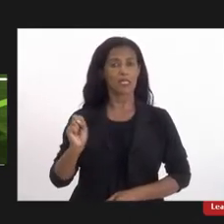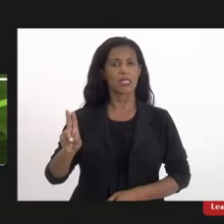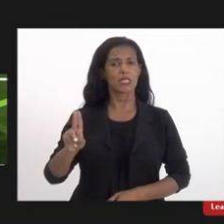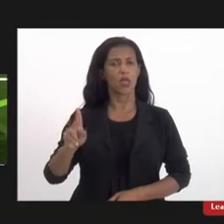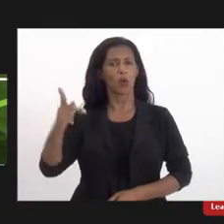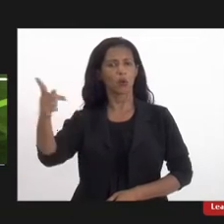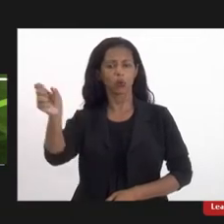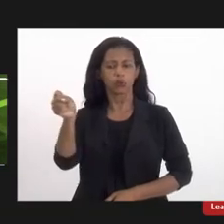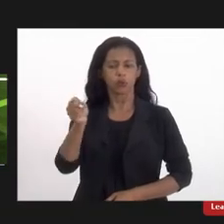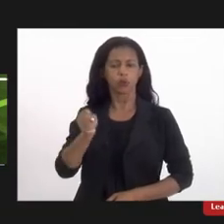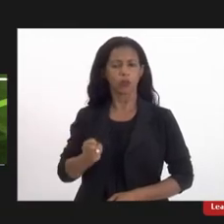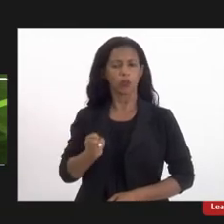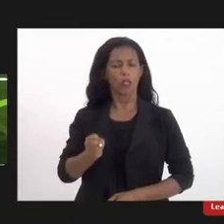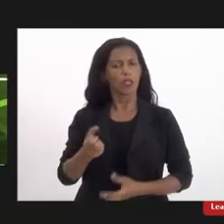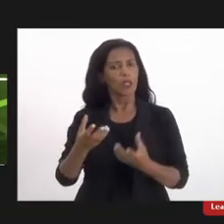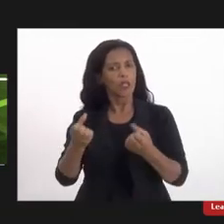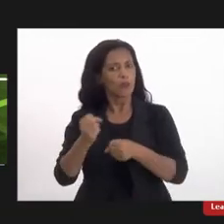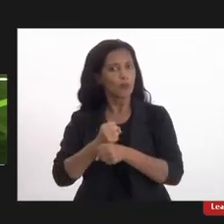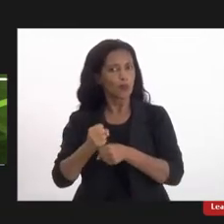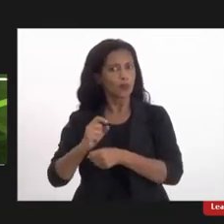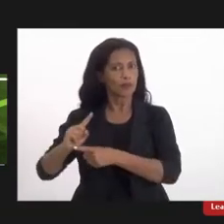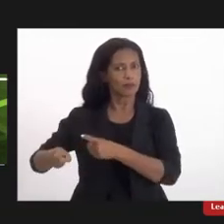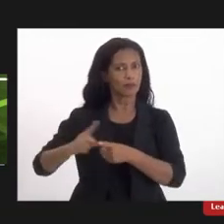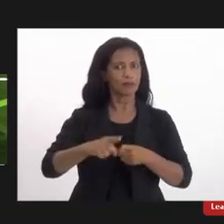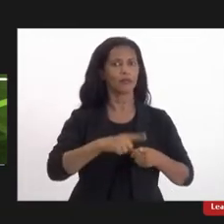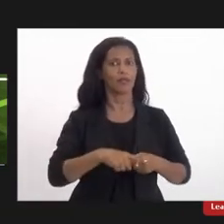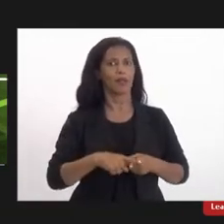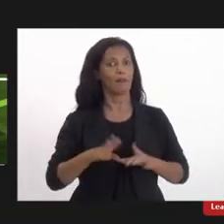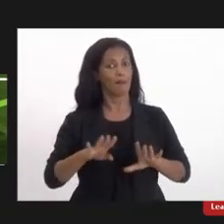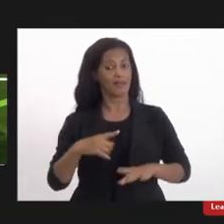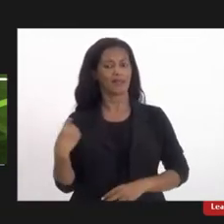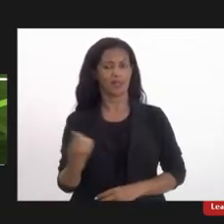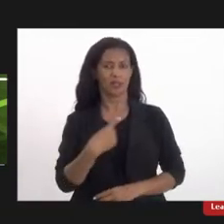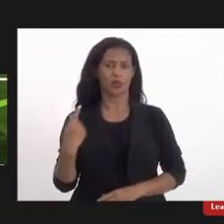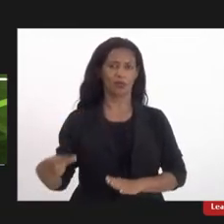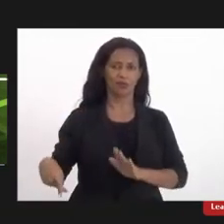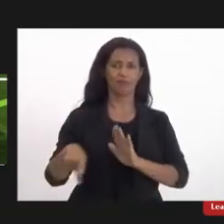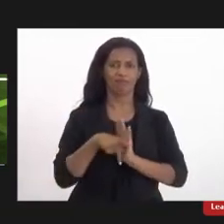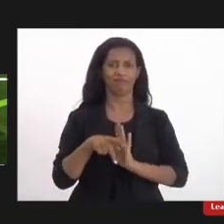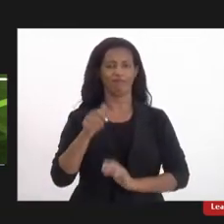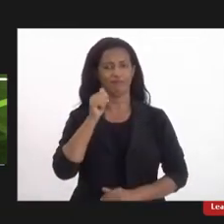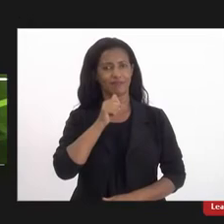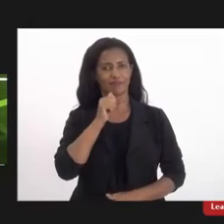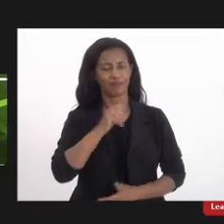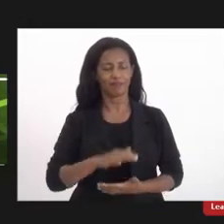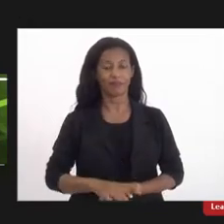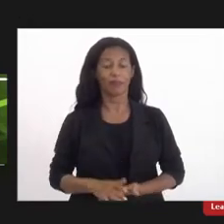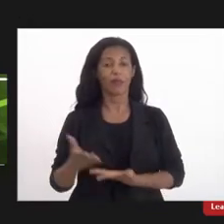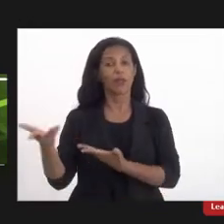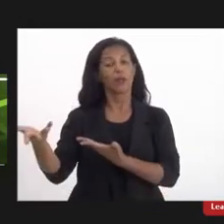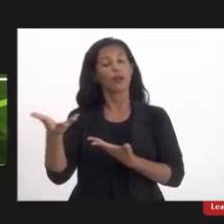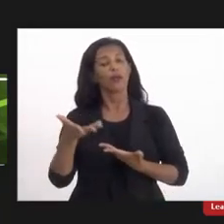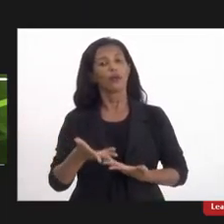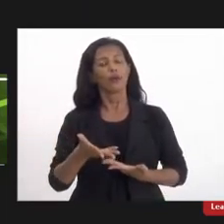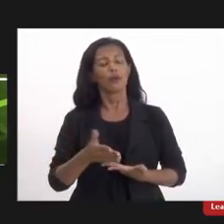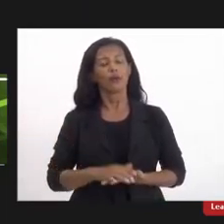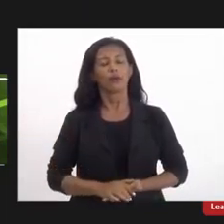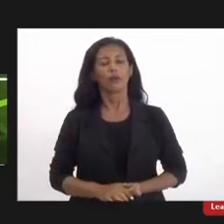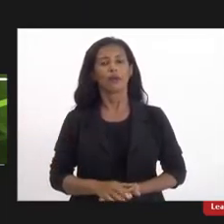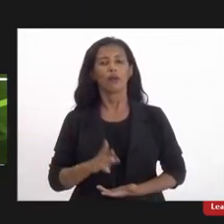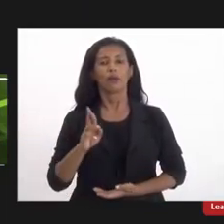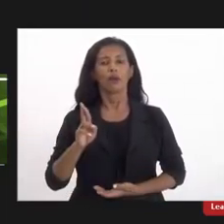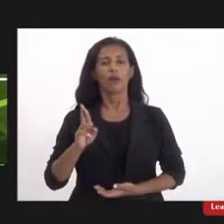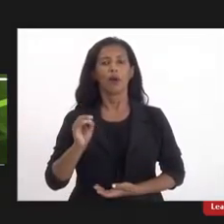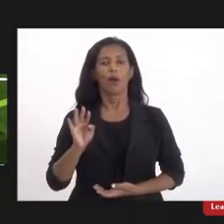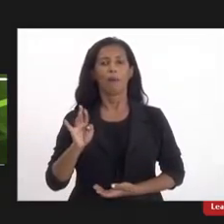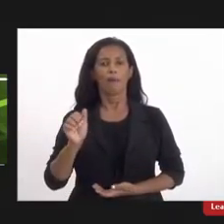que muitos anos foi negado, mas que é nosso. Então, é isso. Eu queria passar a palavra para a